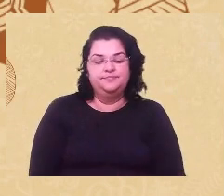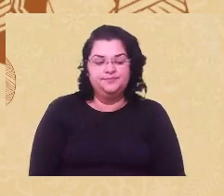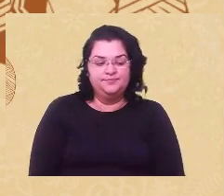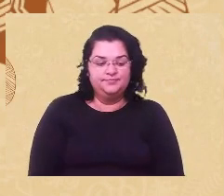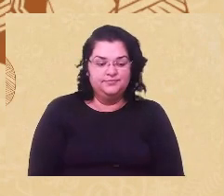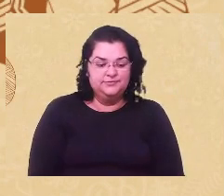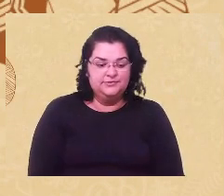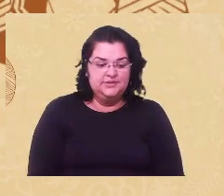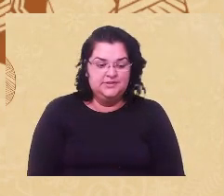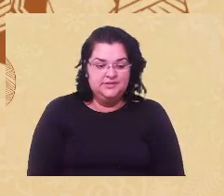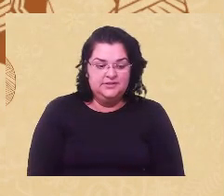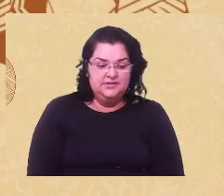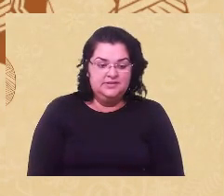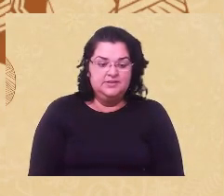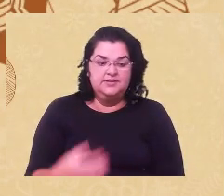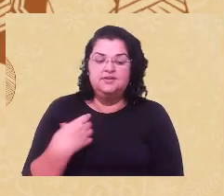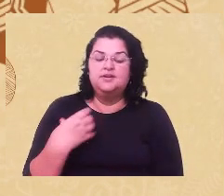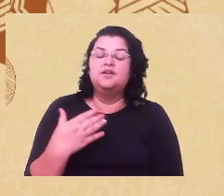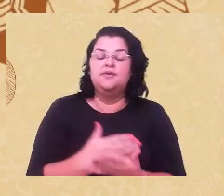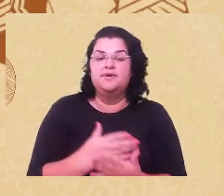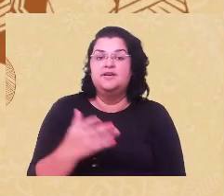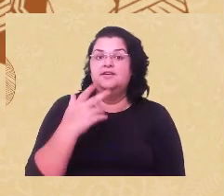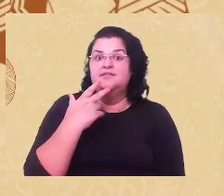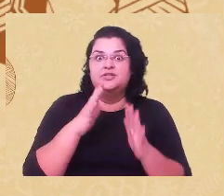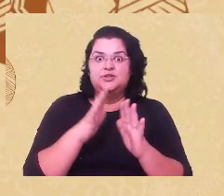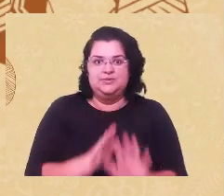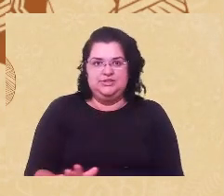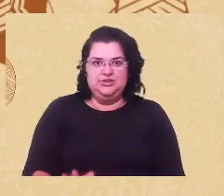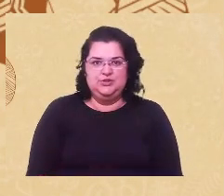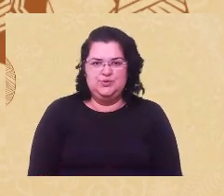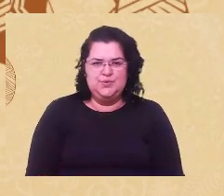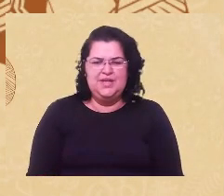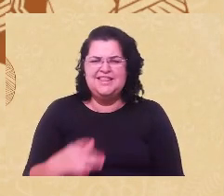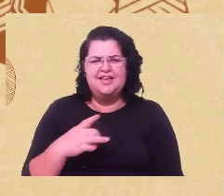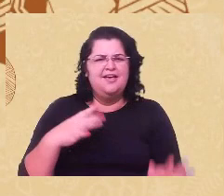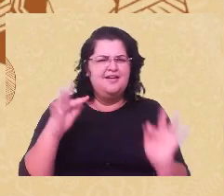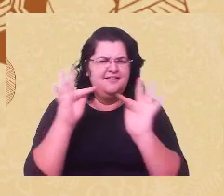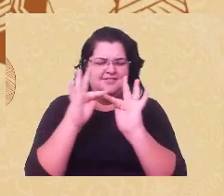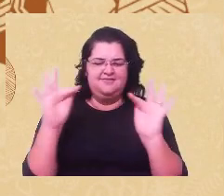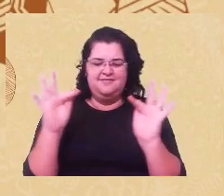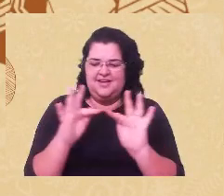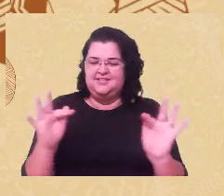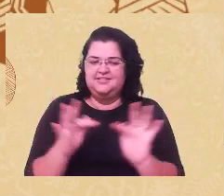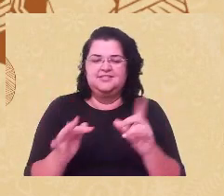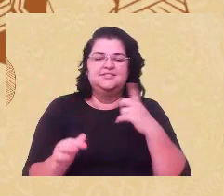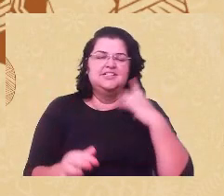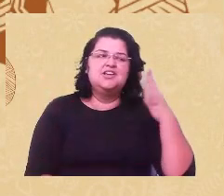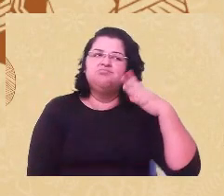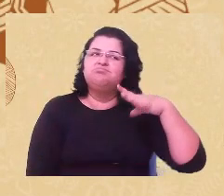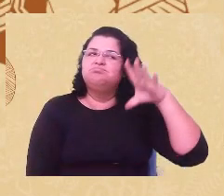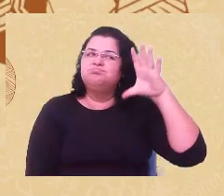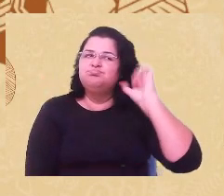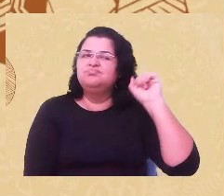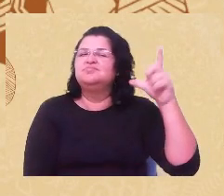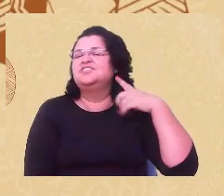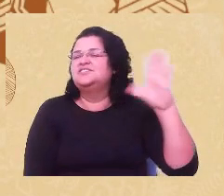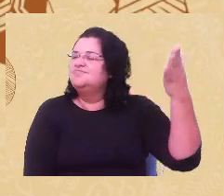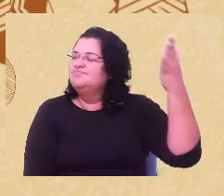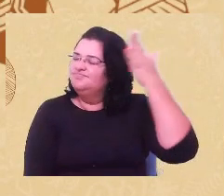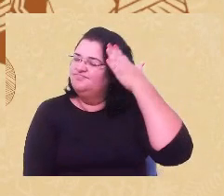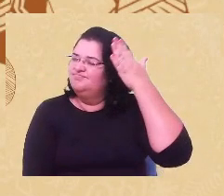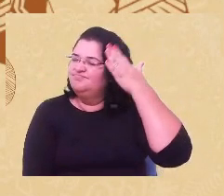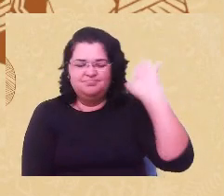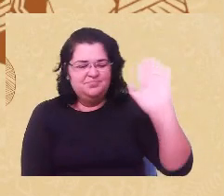pensando sobre isso, algumas frases que costumeiramente nós escutamos, não apenas nos serviços de